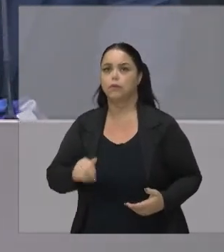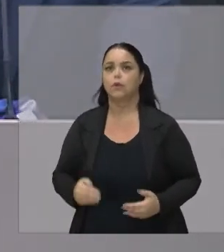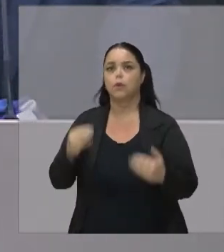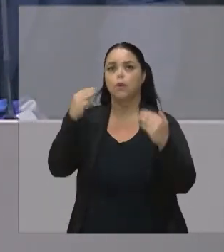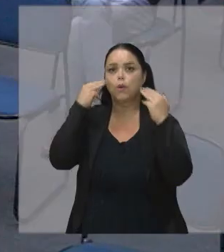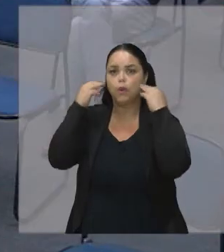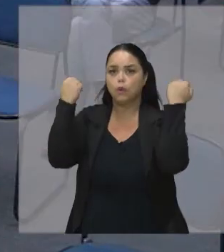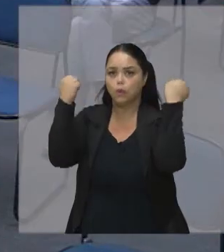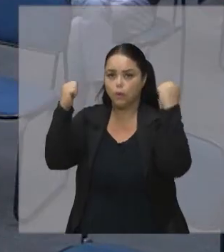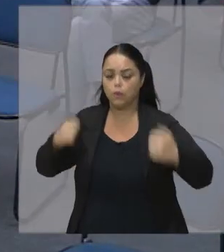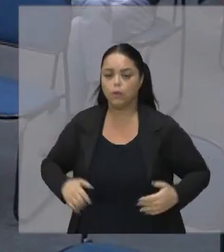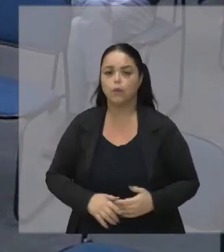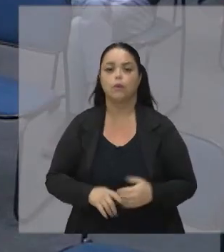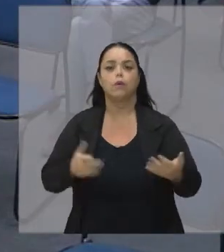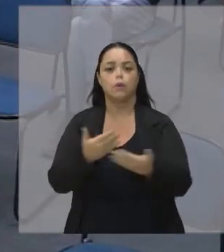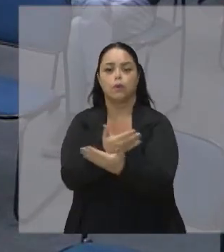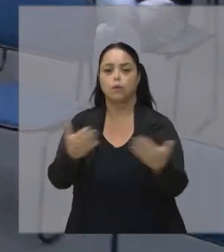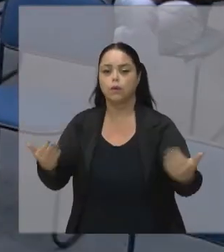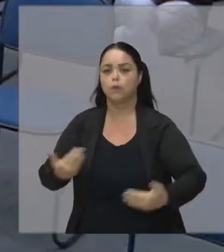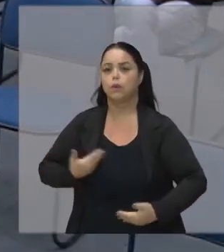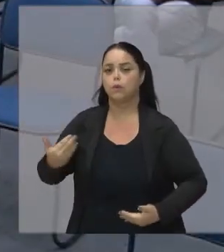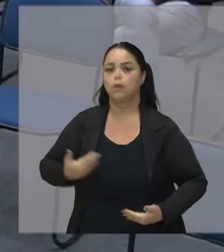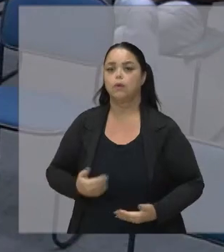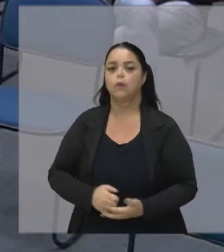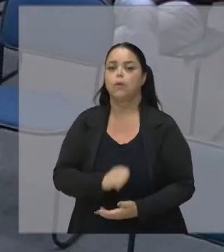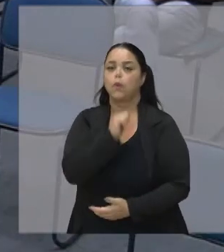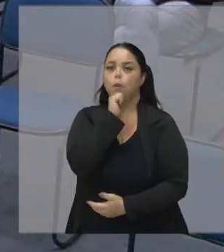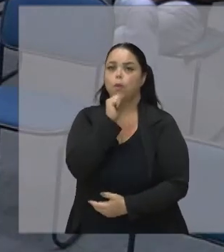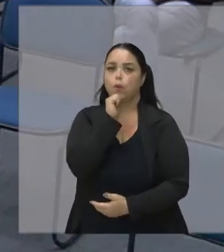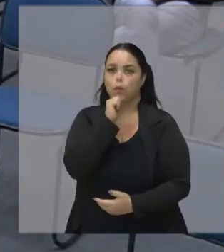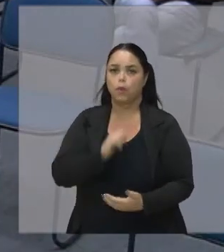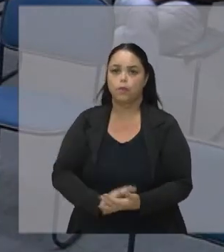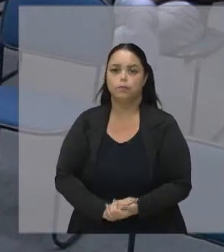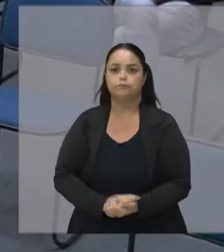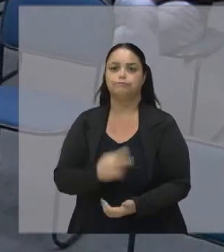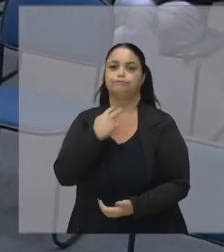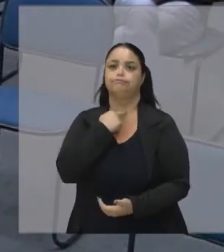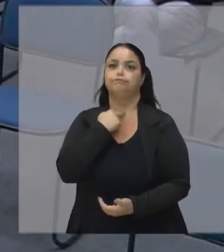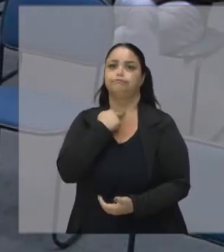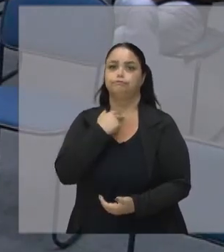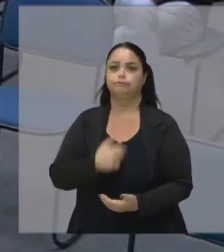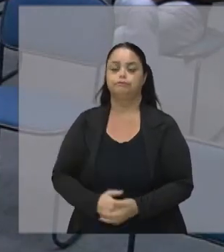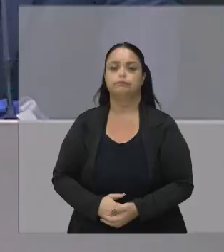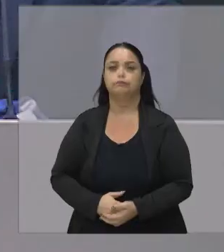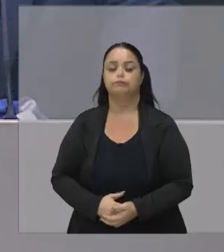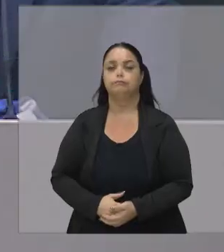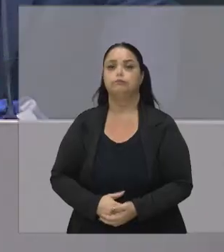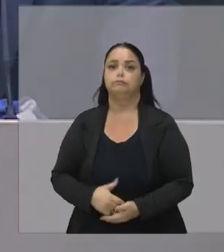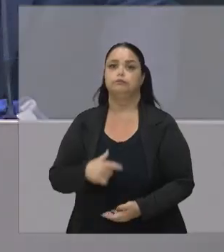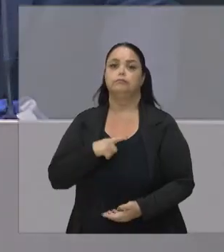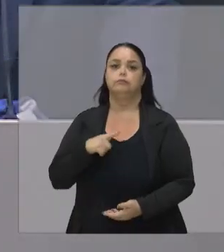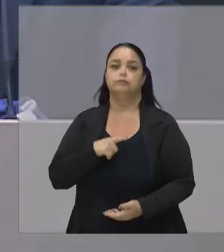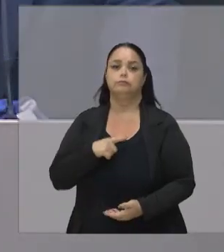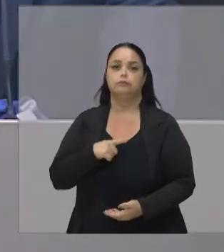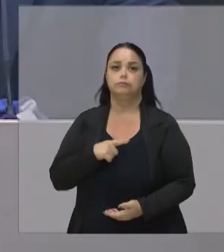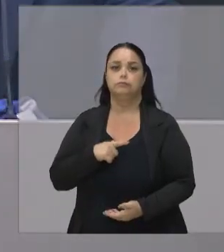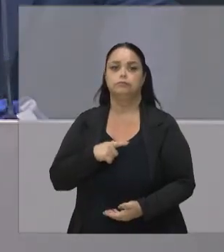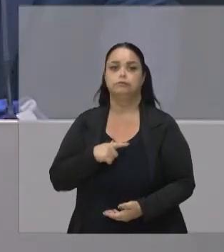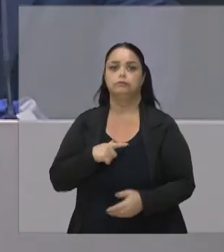os amigos aqui. Nós ainda não podemos ter a capacidade desse